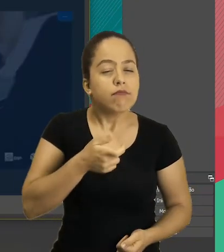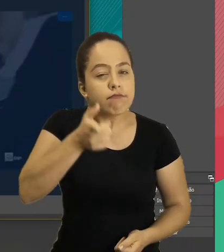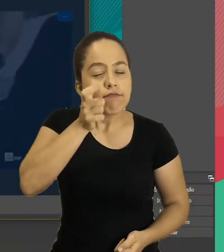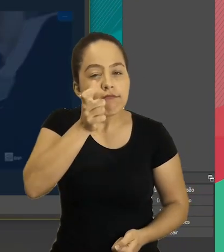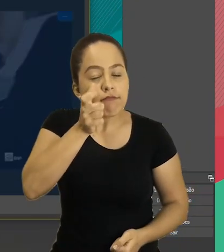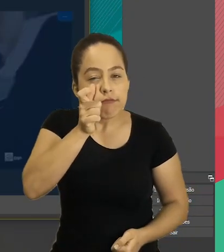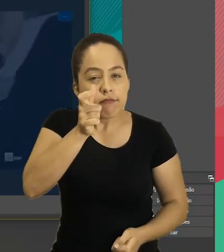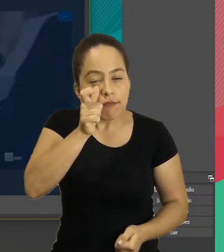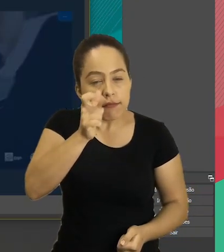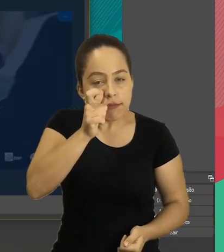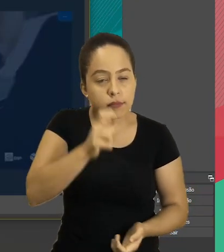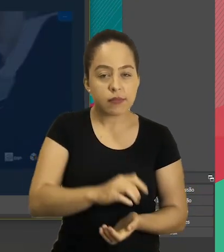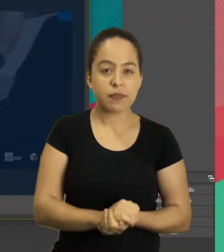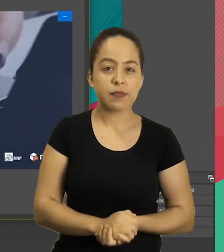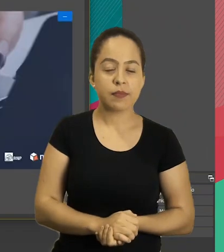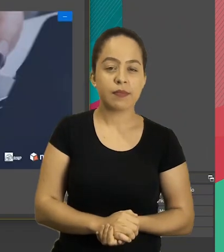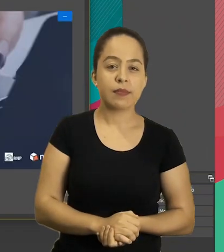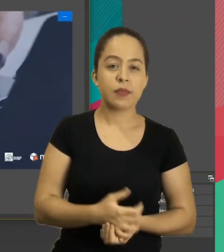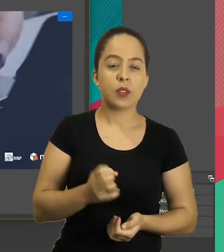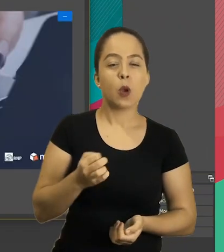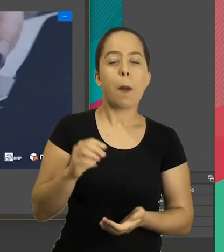vou colocar somente ouvir